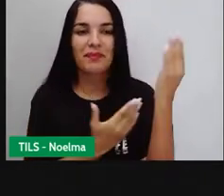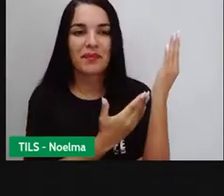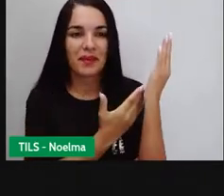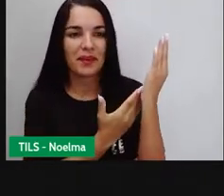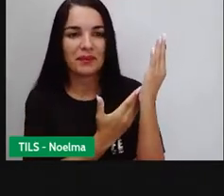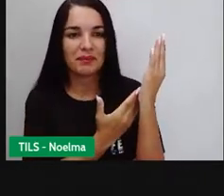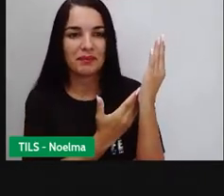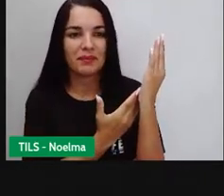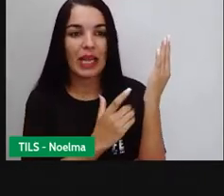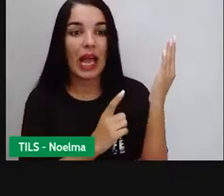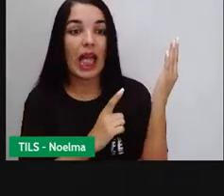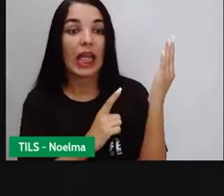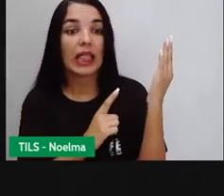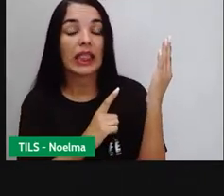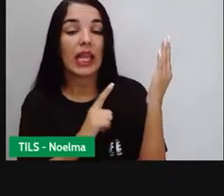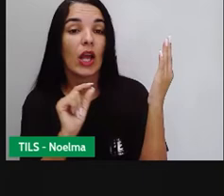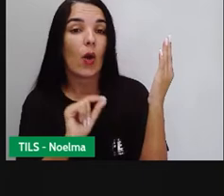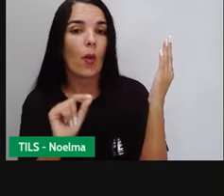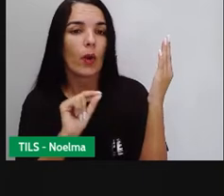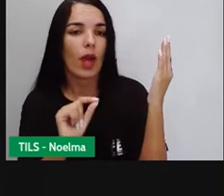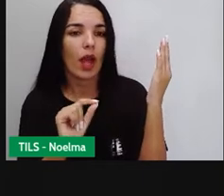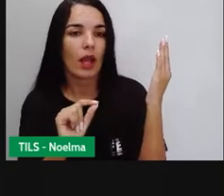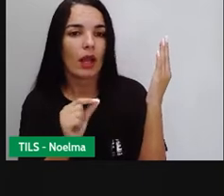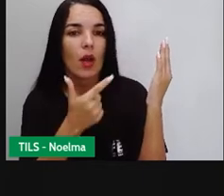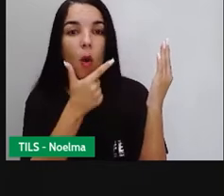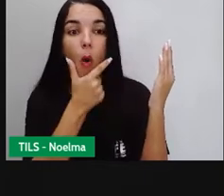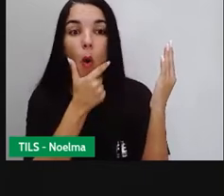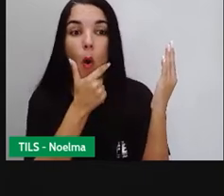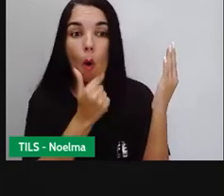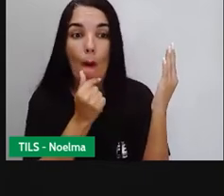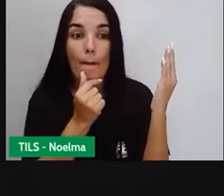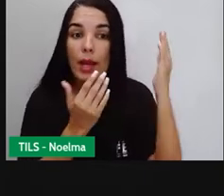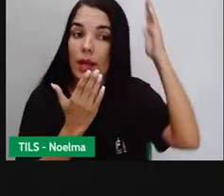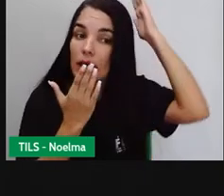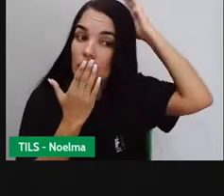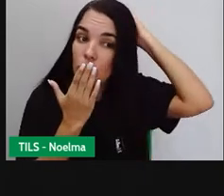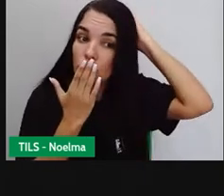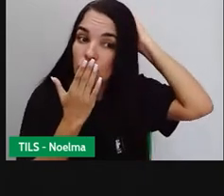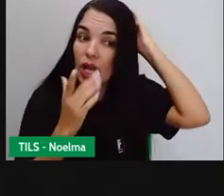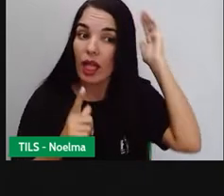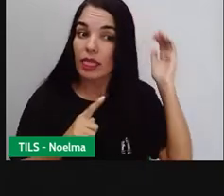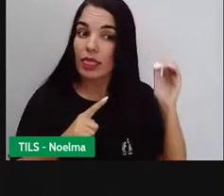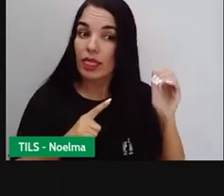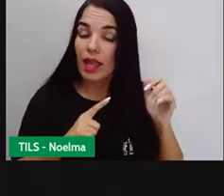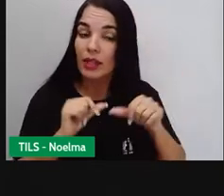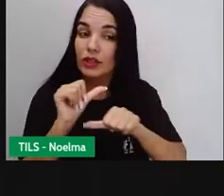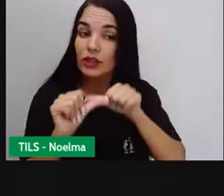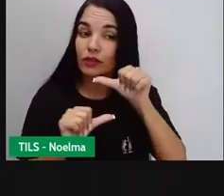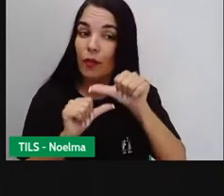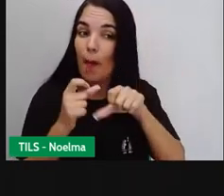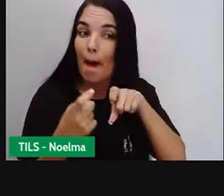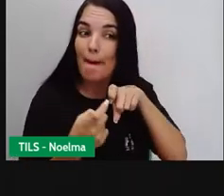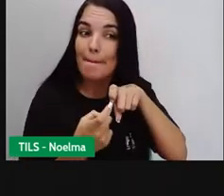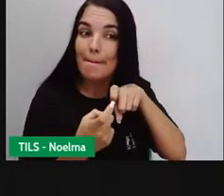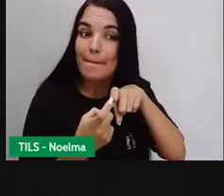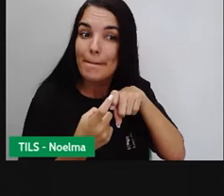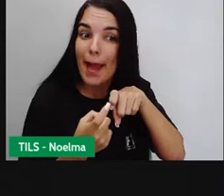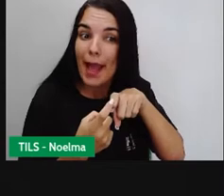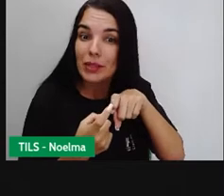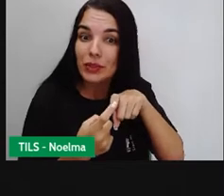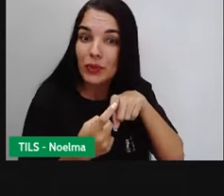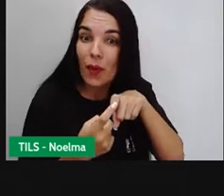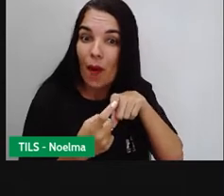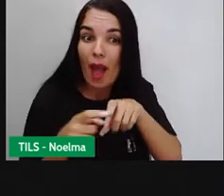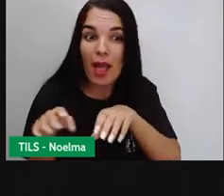aí temos um indígena que se tornou médico e uma outra indígena que